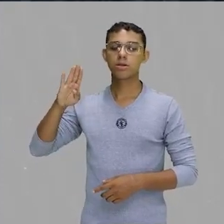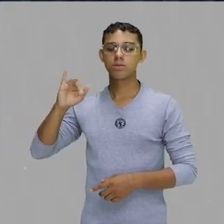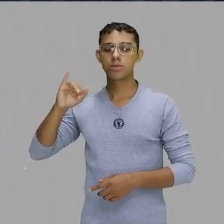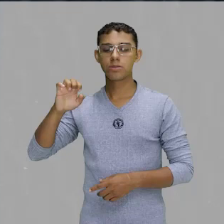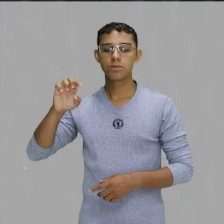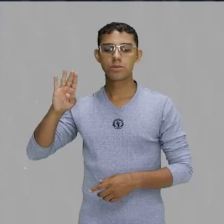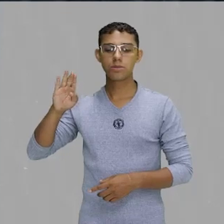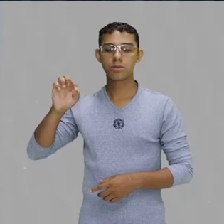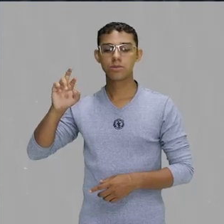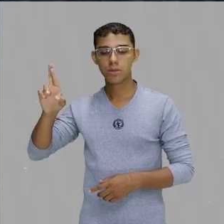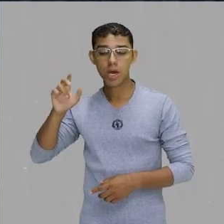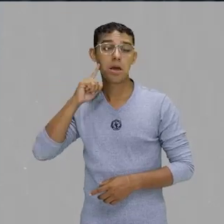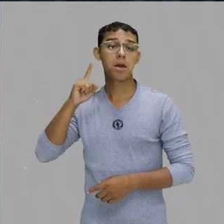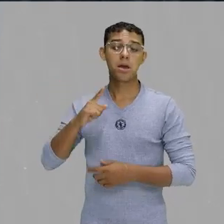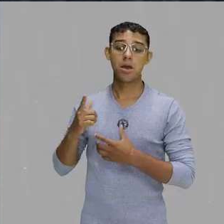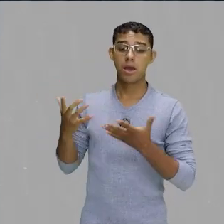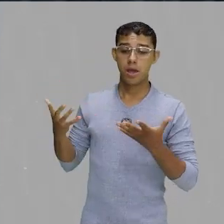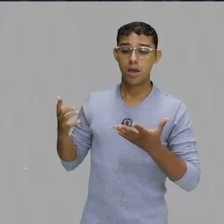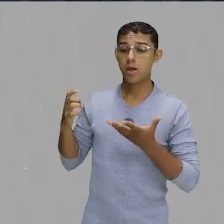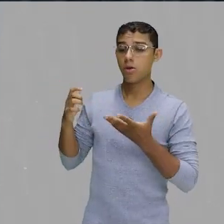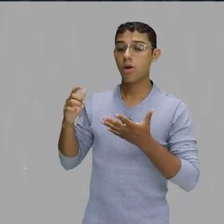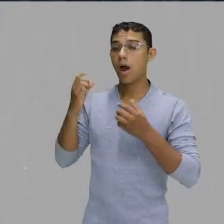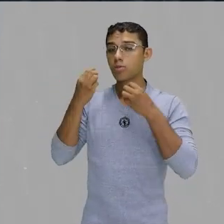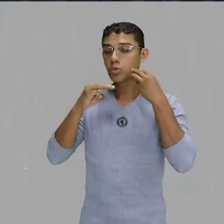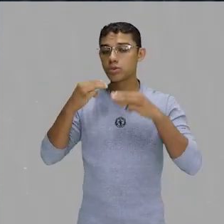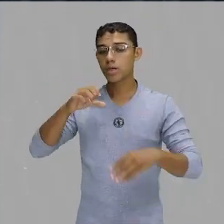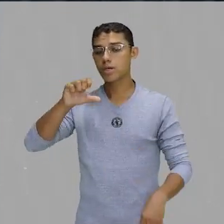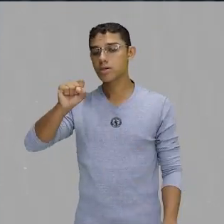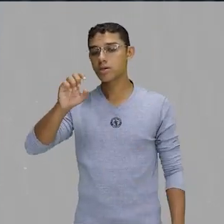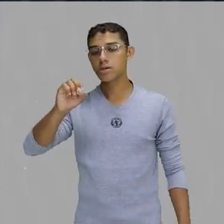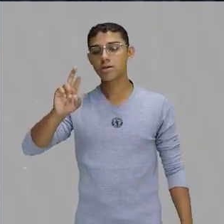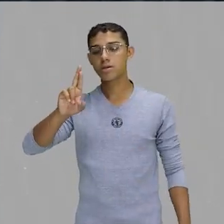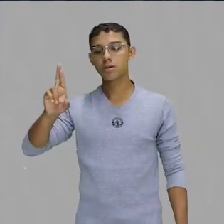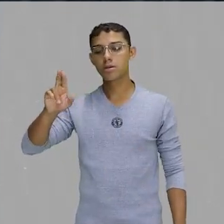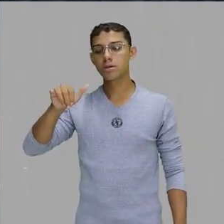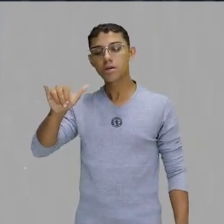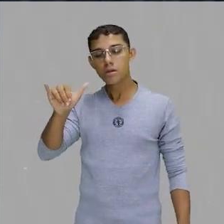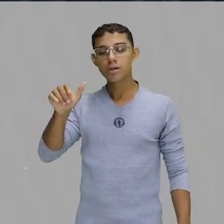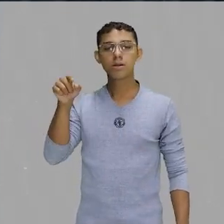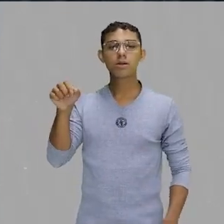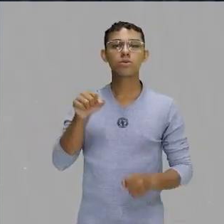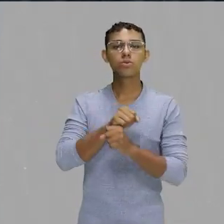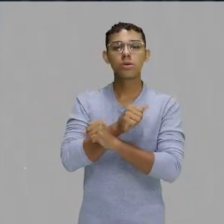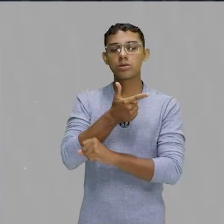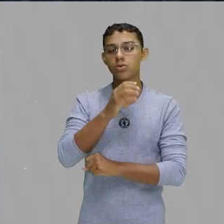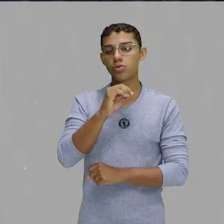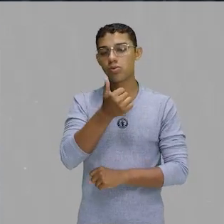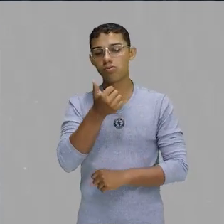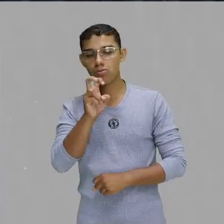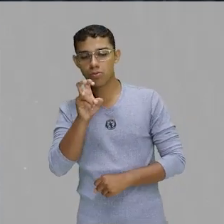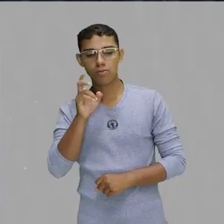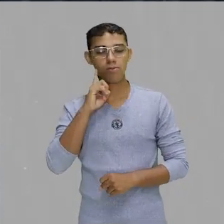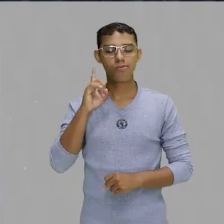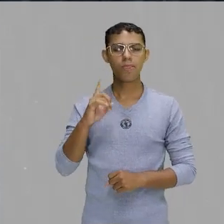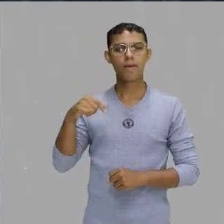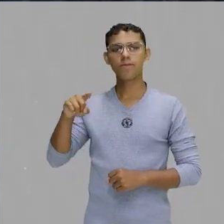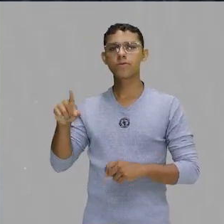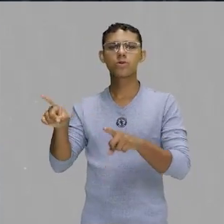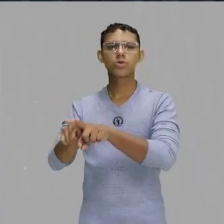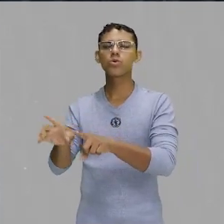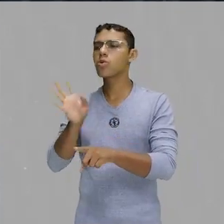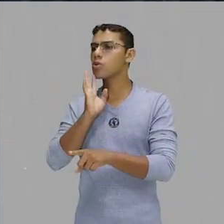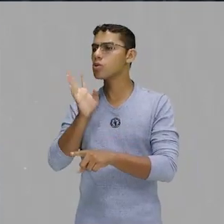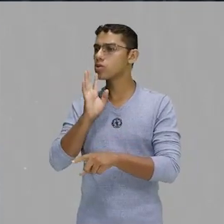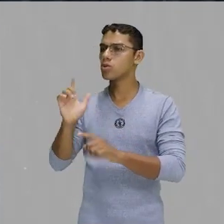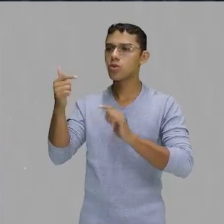crescimento, né? Um ritmo que vem crescendo, que artistas conhecidos de outros ritmos estão se